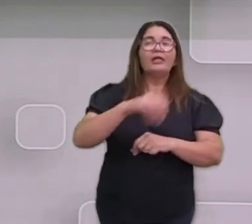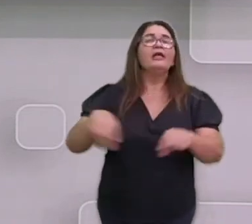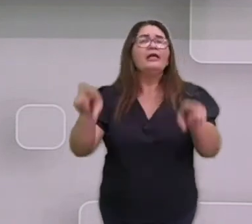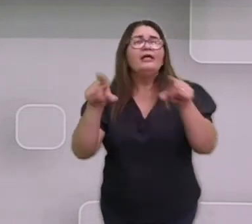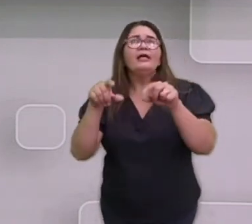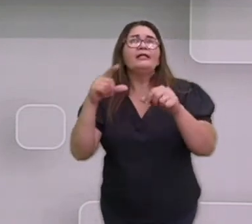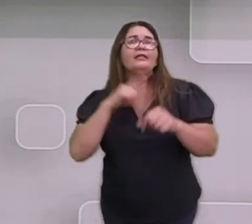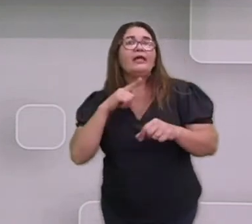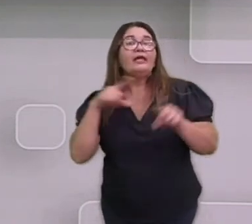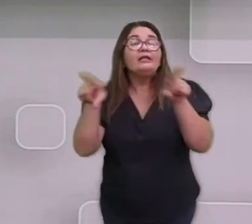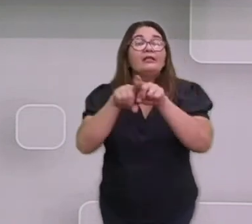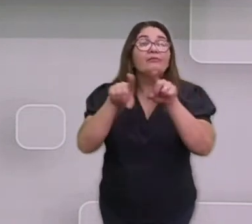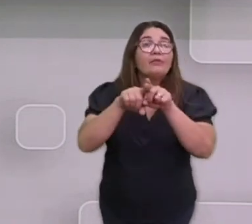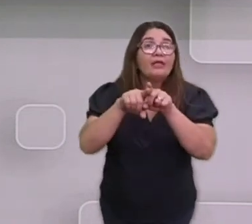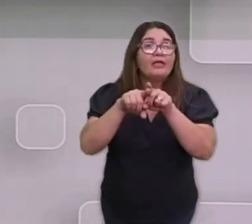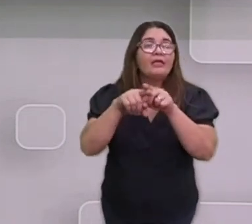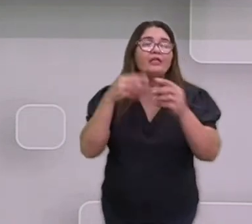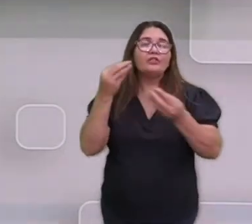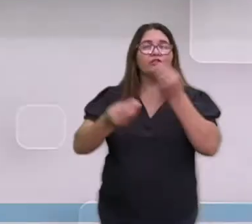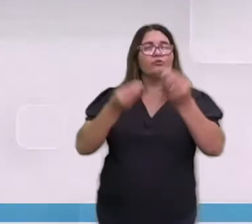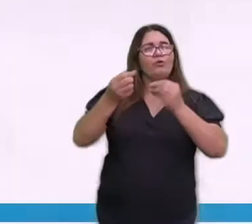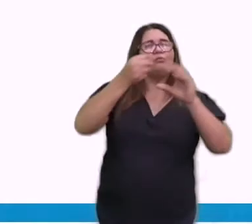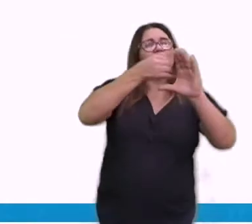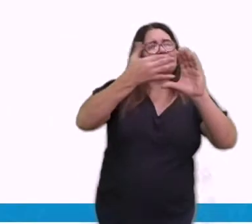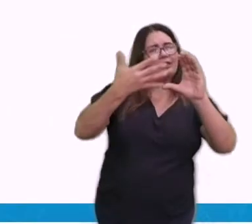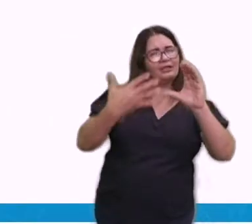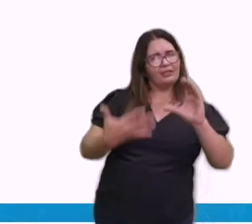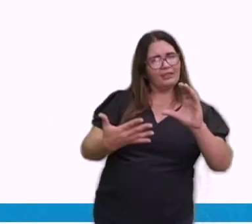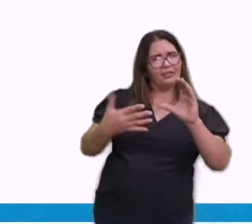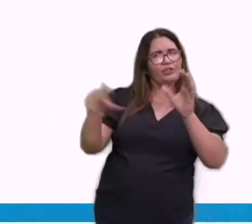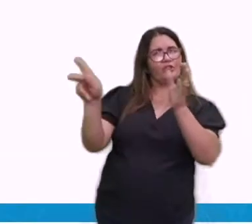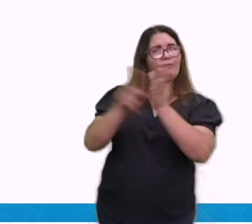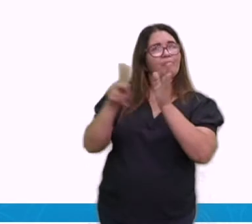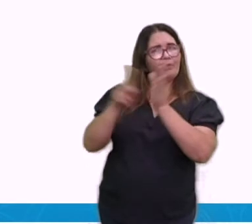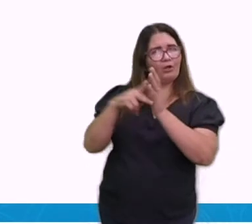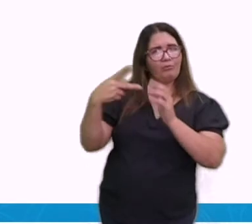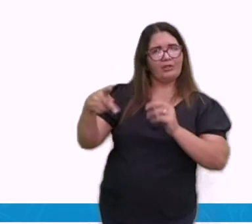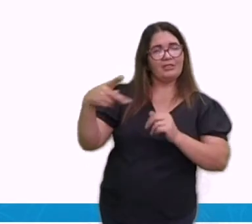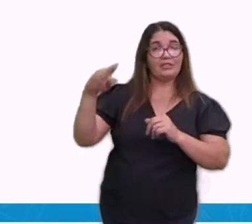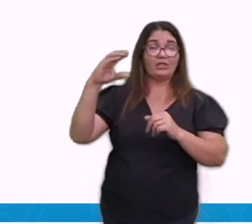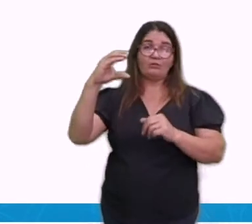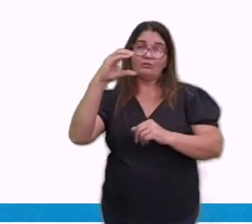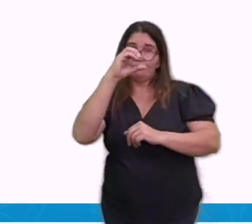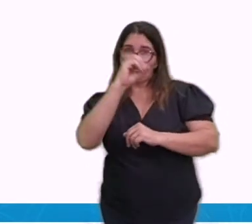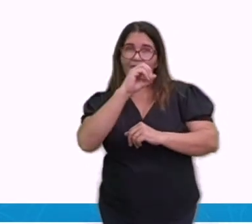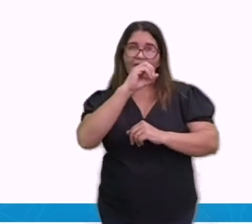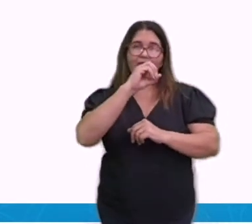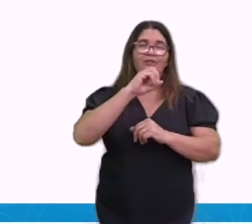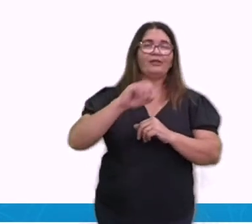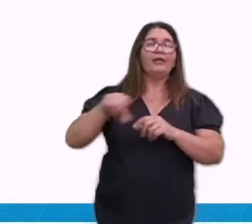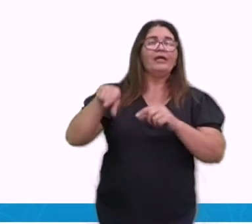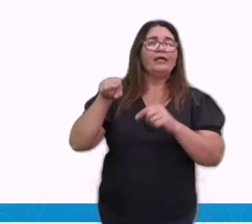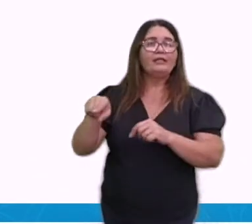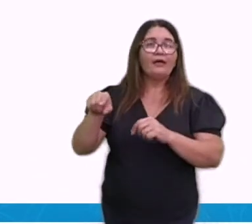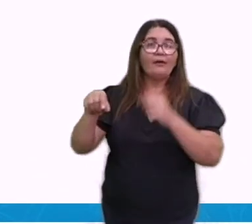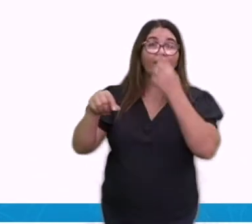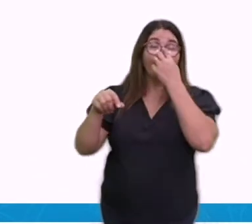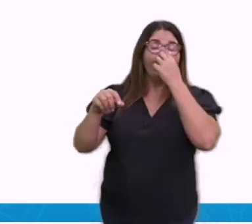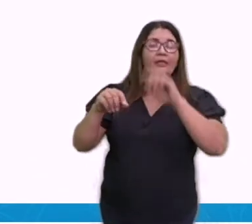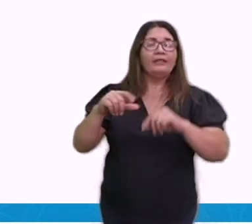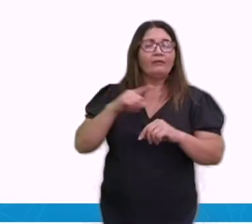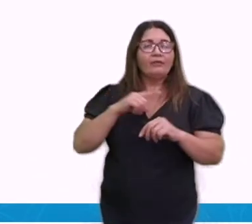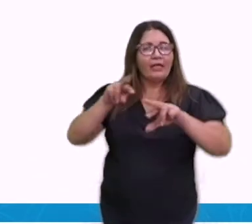É diferente. Tropical com algumas características diferentes. Então, tem algumas áreas que podem apresentar clima equatorial,